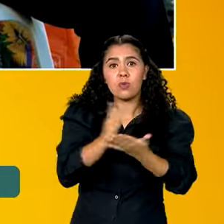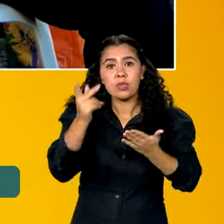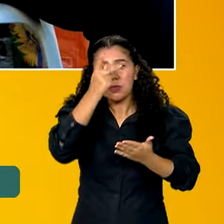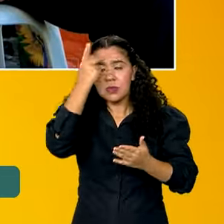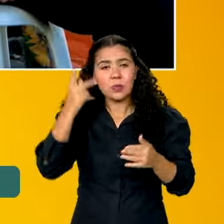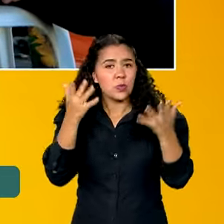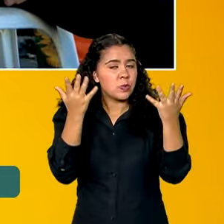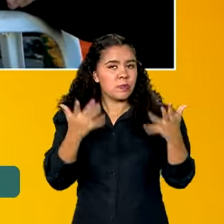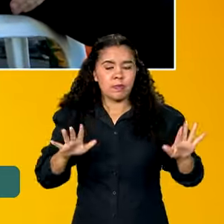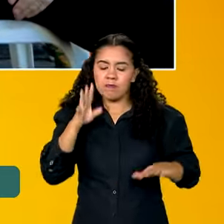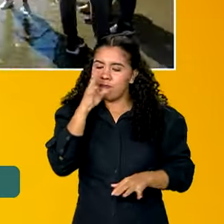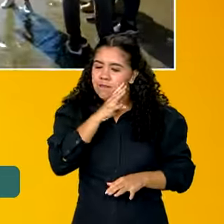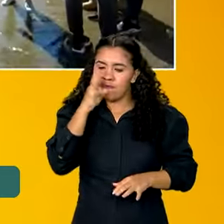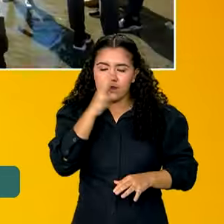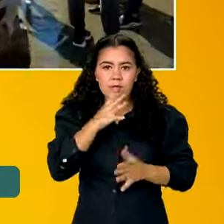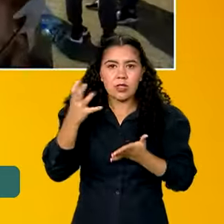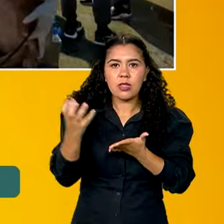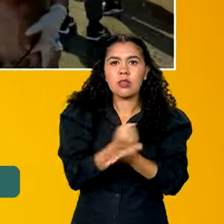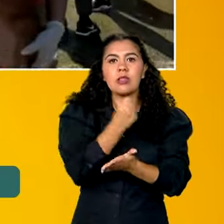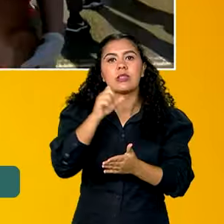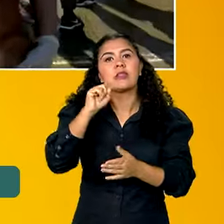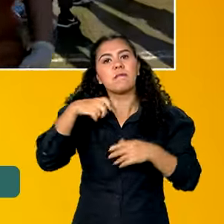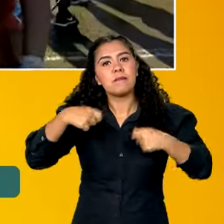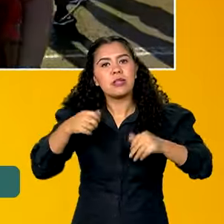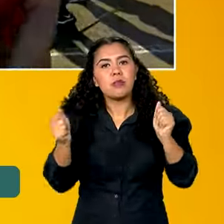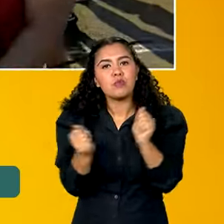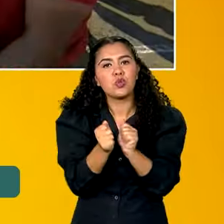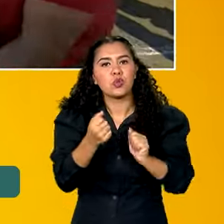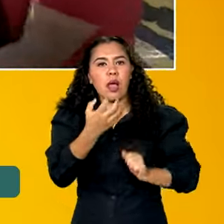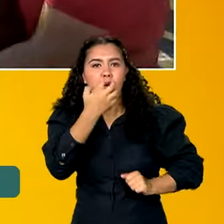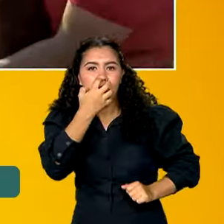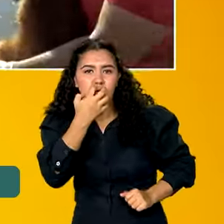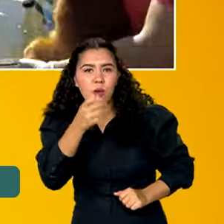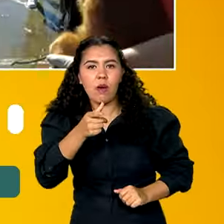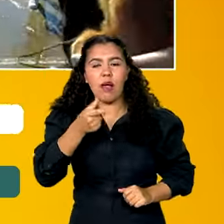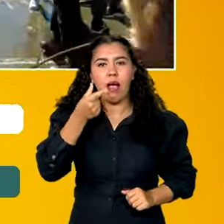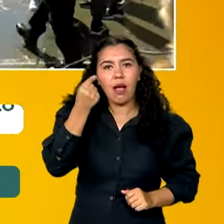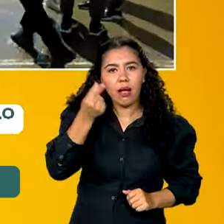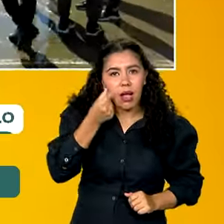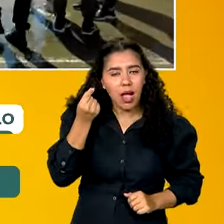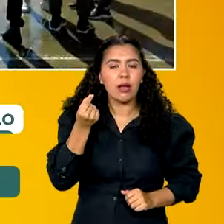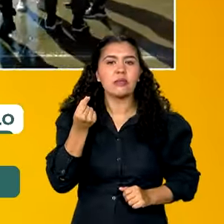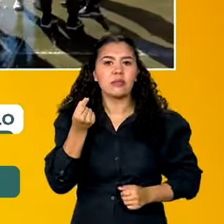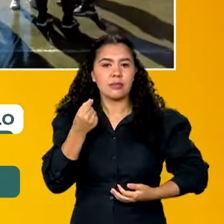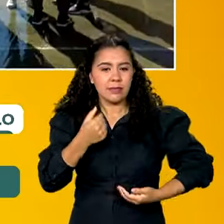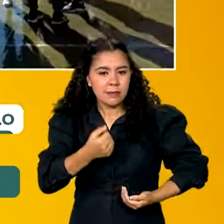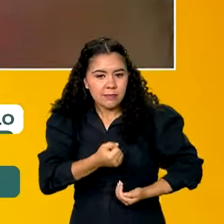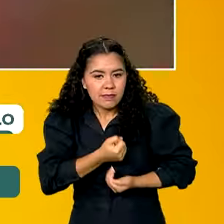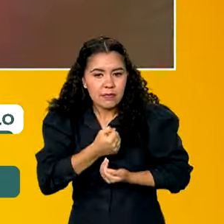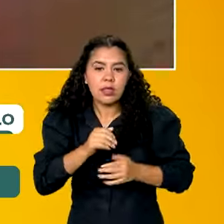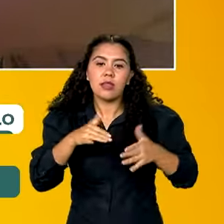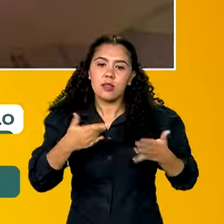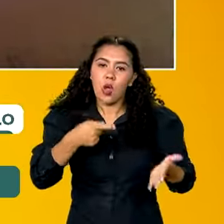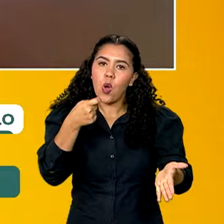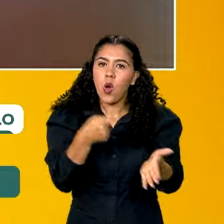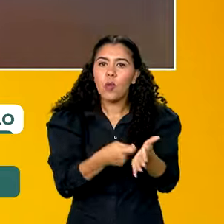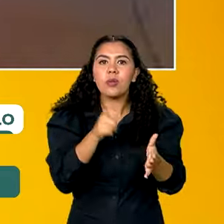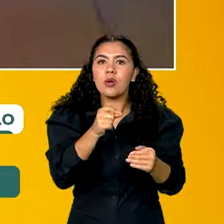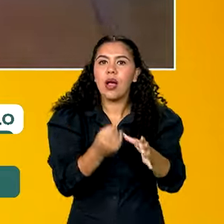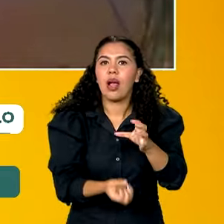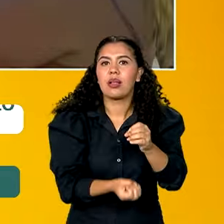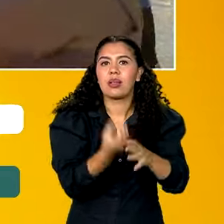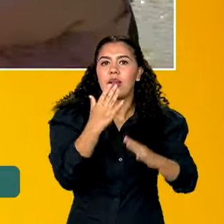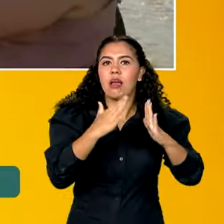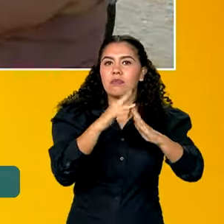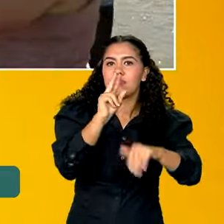não pudesse levar seu cachorro, seu gato, seu animal. Então, isso obrigou os abrigos a abrirem um